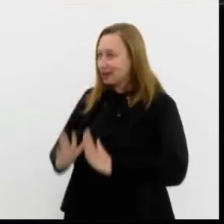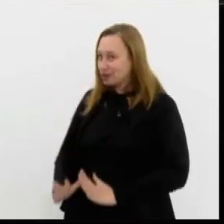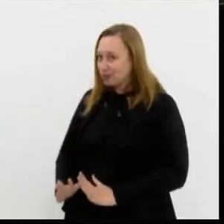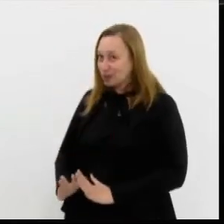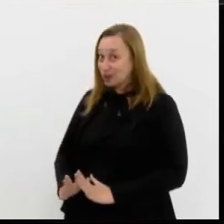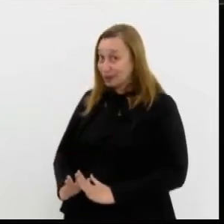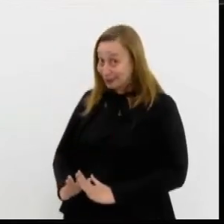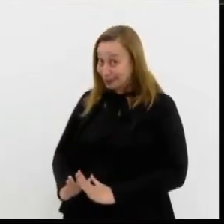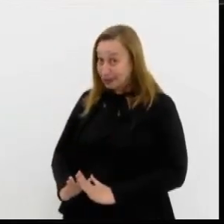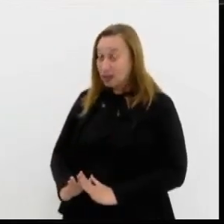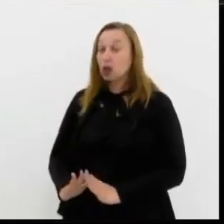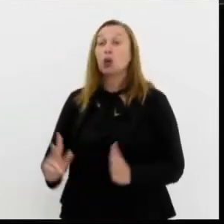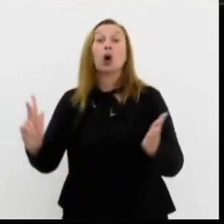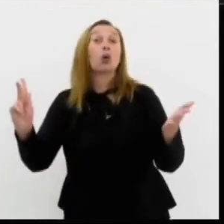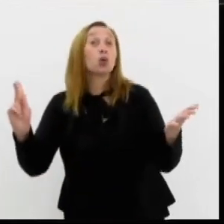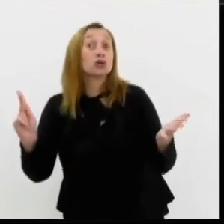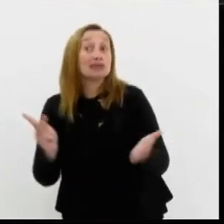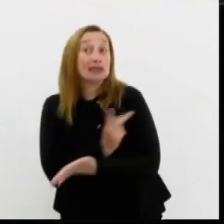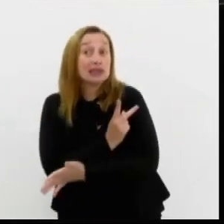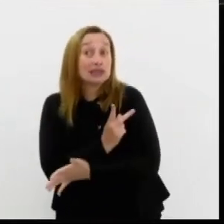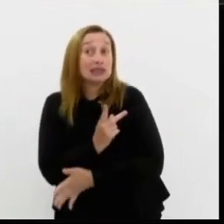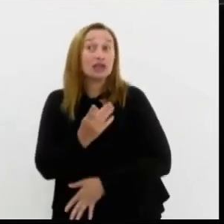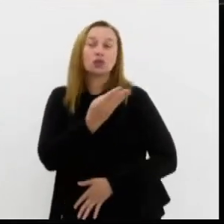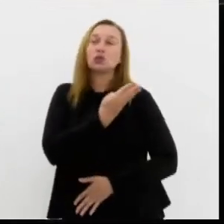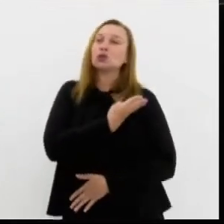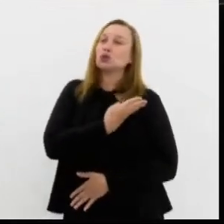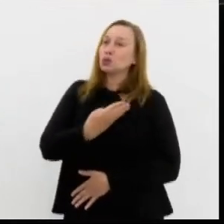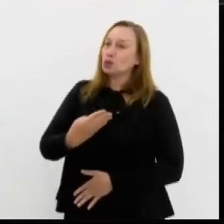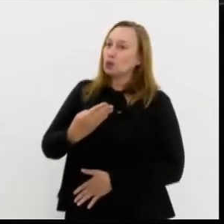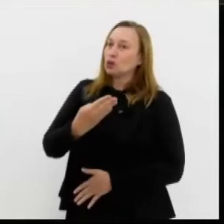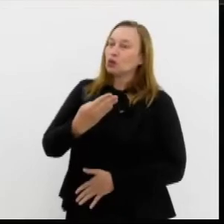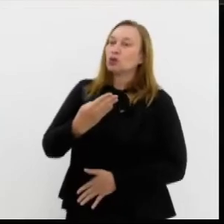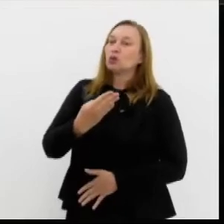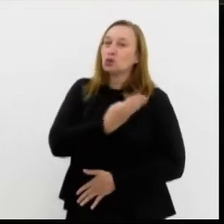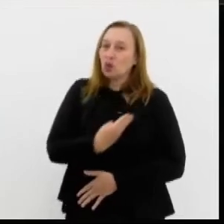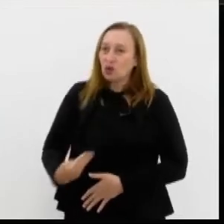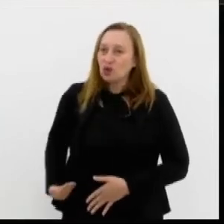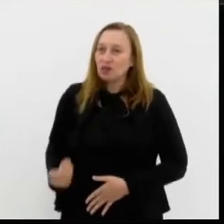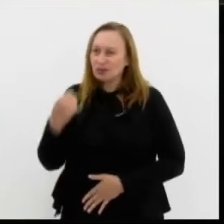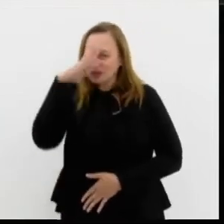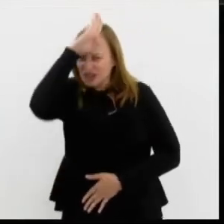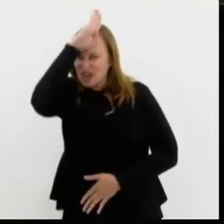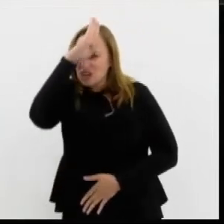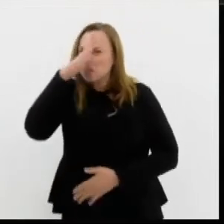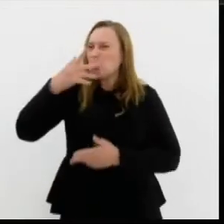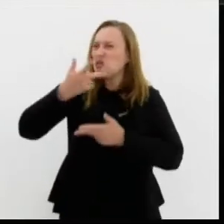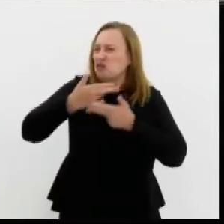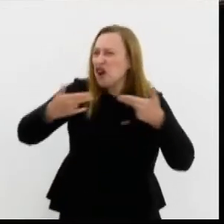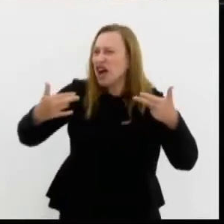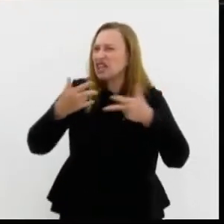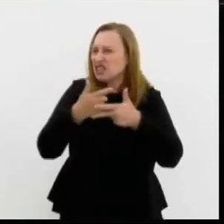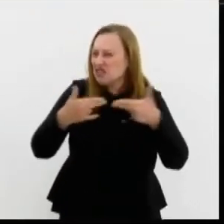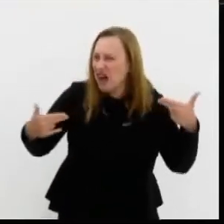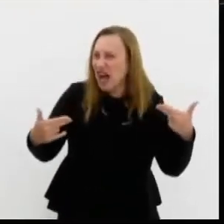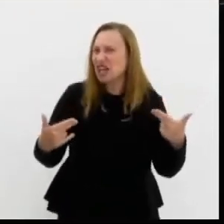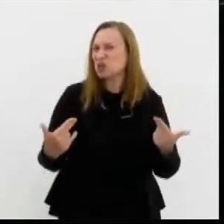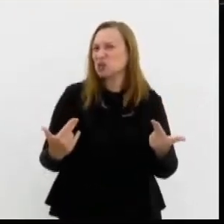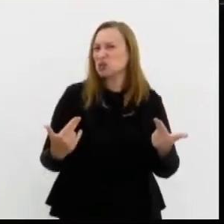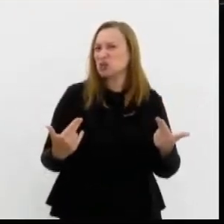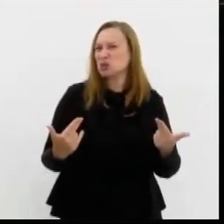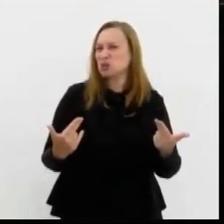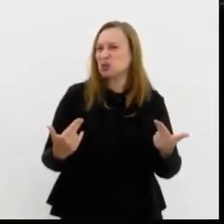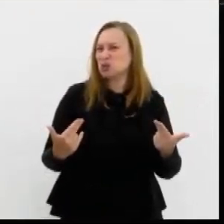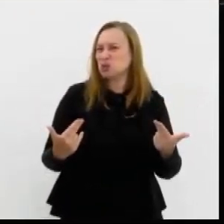isso, como acontecia no governo Bolsonaro por muito, muito, muito, muito, infinitamente,